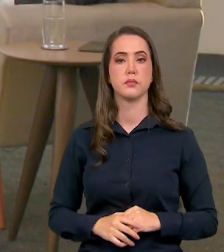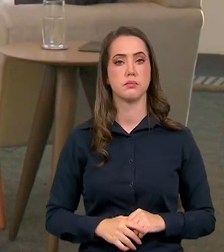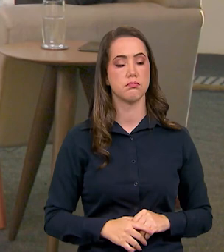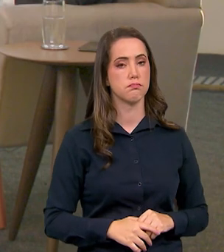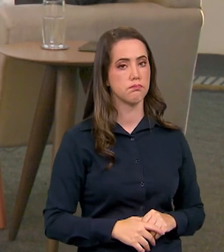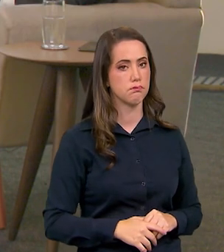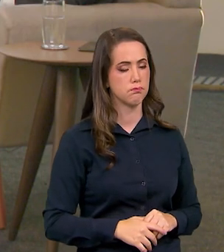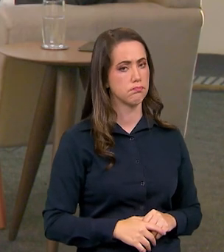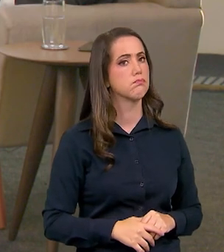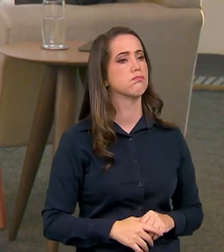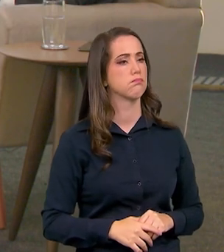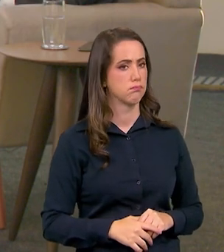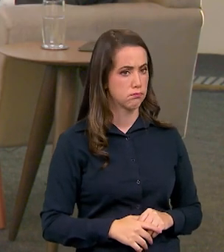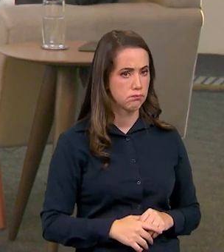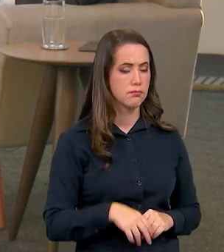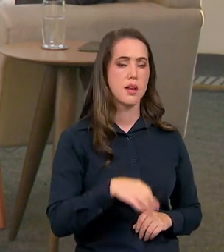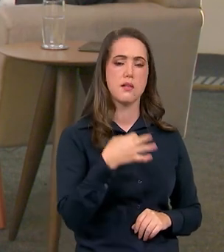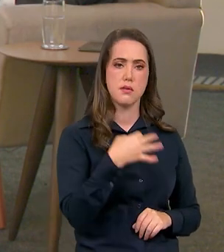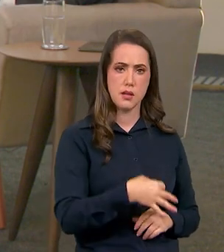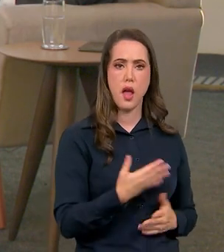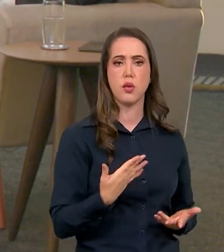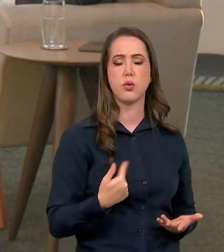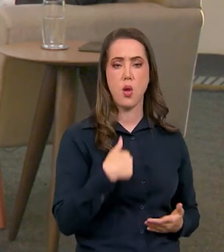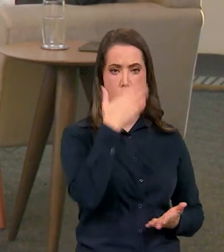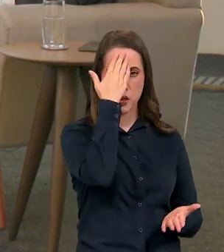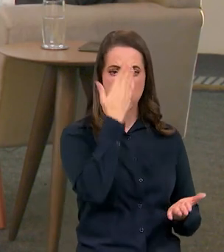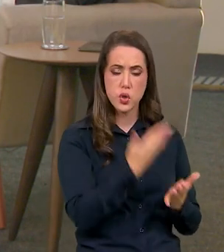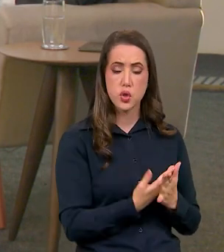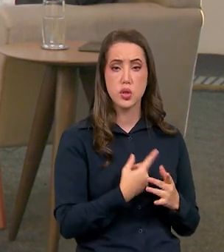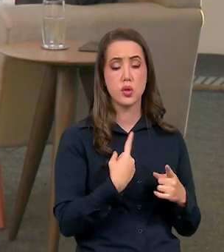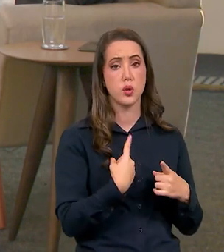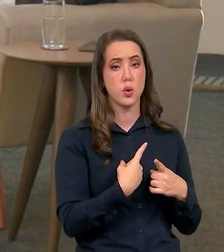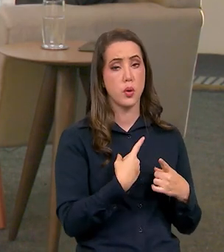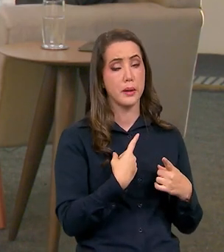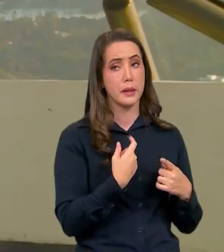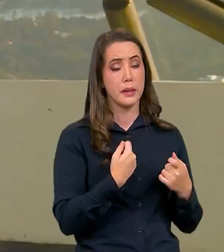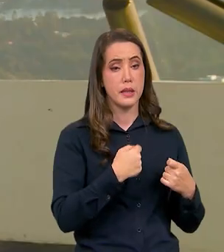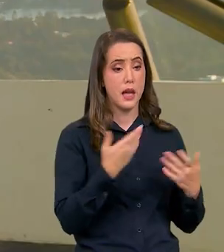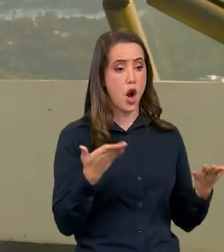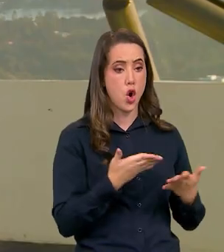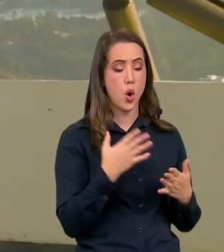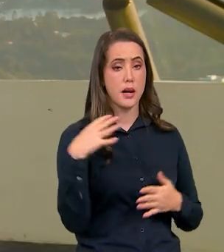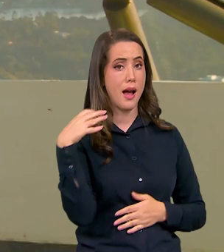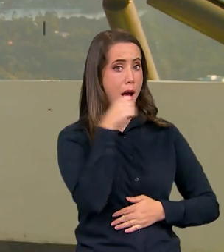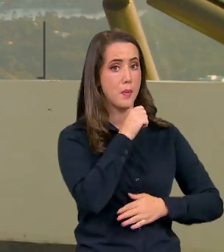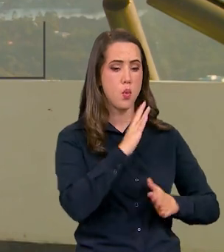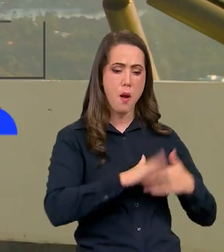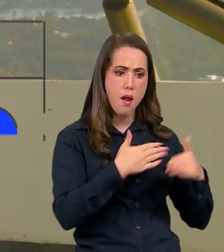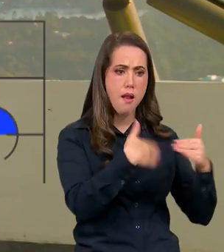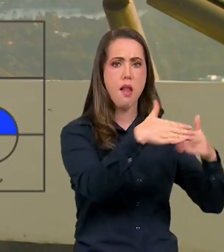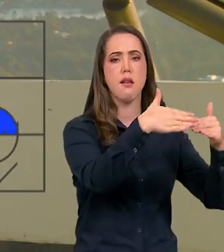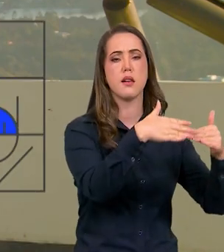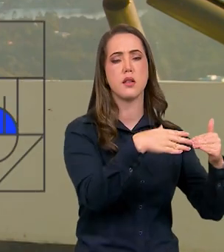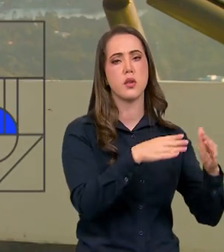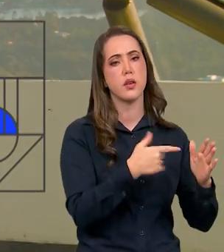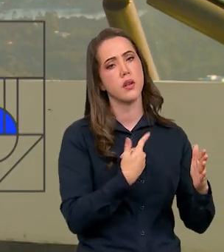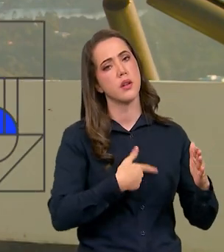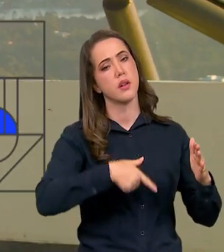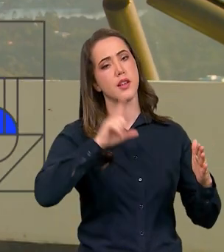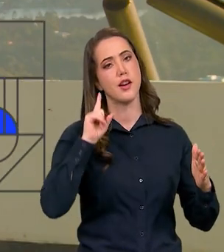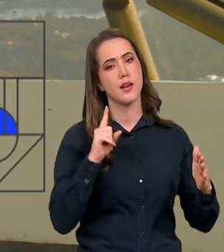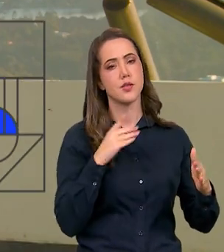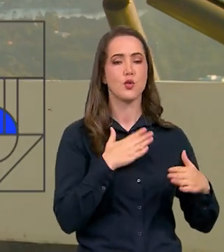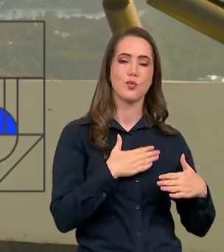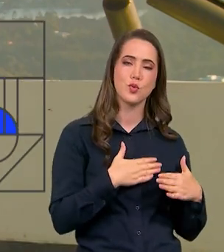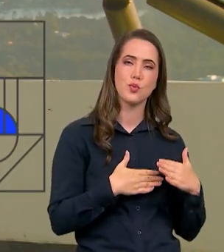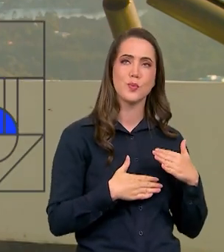Com certeza sem dúvida nenhuma fez com que digamos assim acelerasse muito rápido um processo de